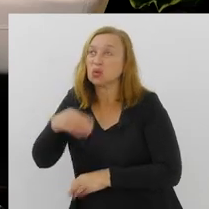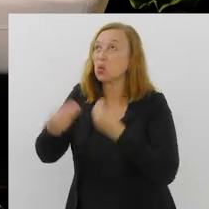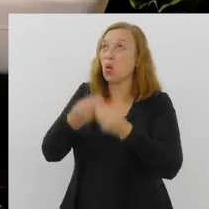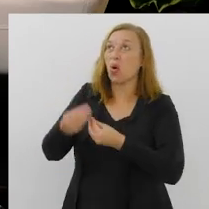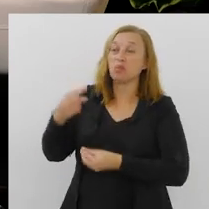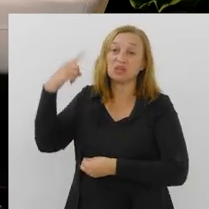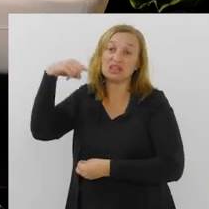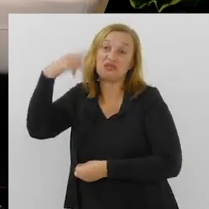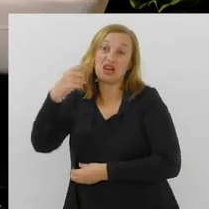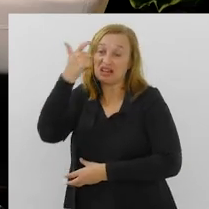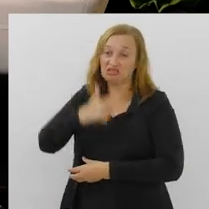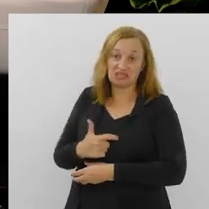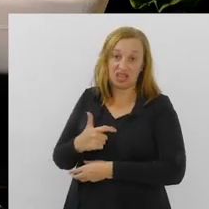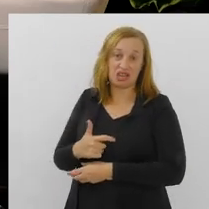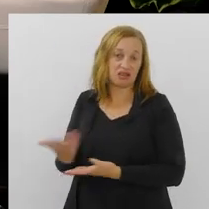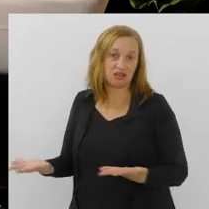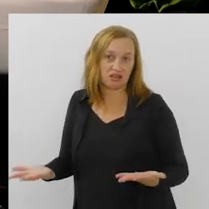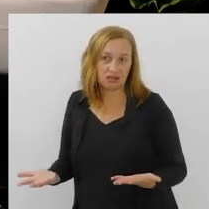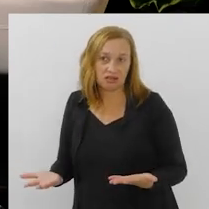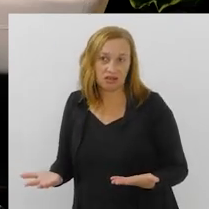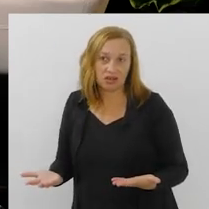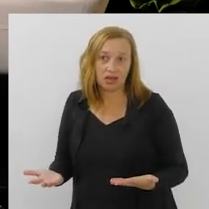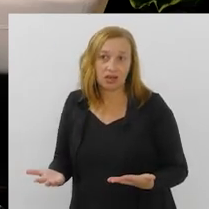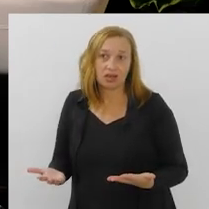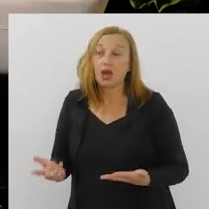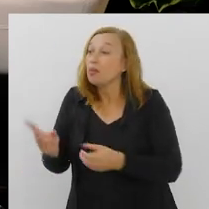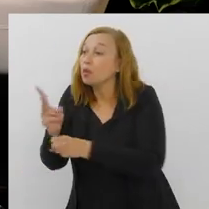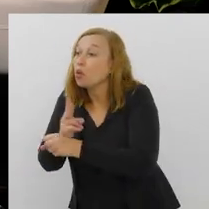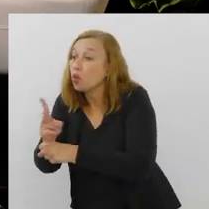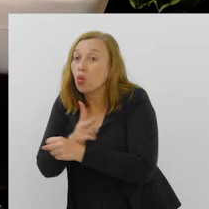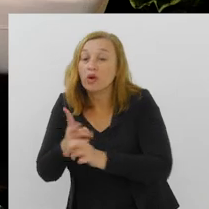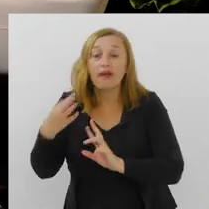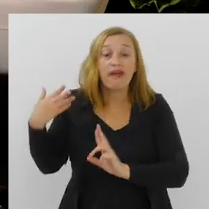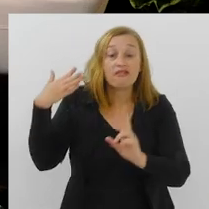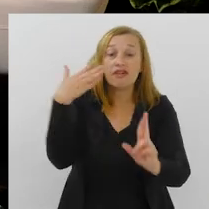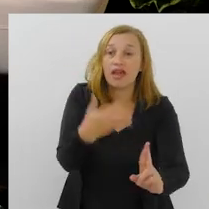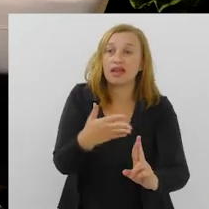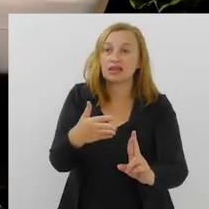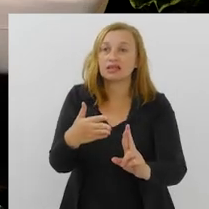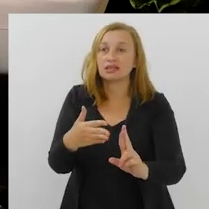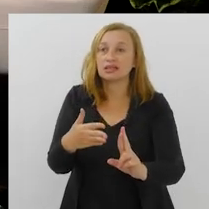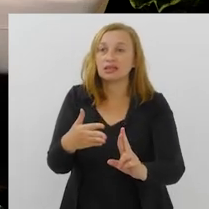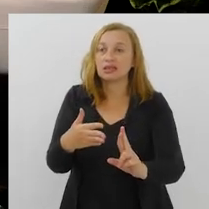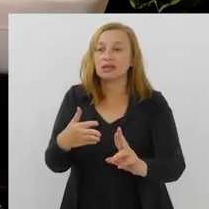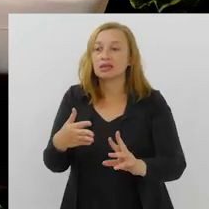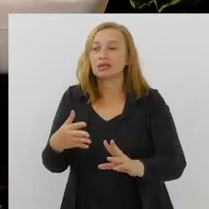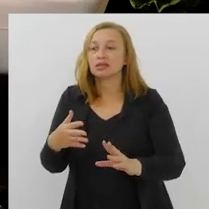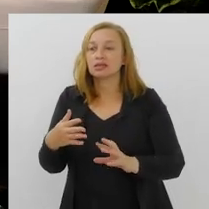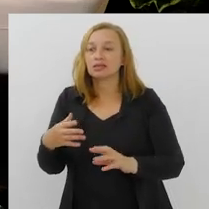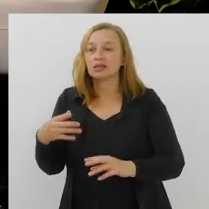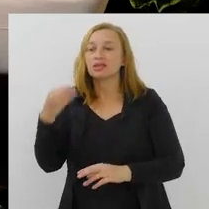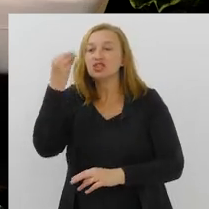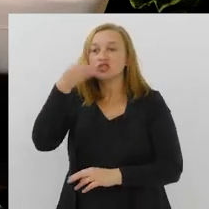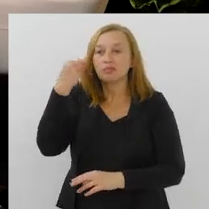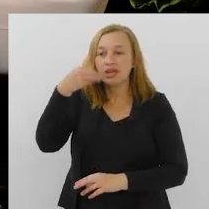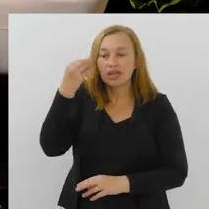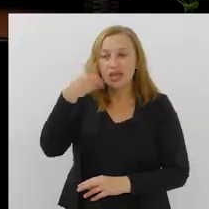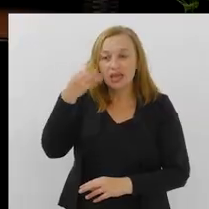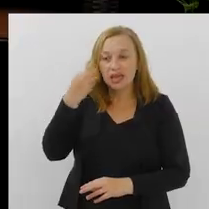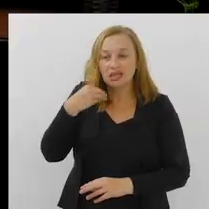daquela pessoa que vai te ensinar em cinco minutos o direito internacional e busque por referências, por pessoas com